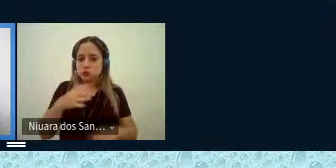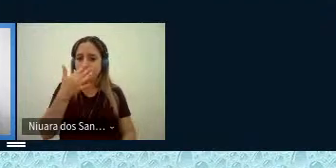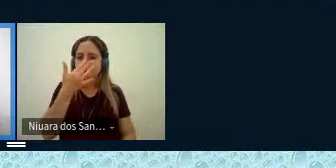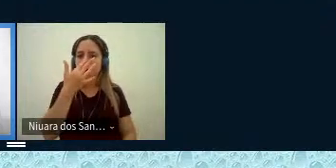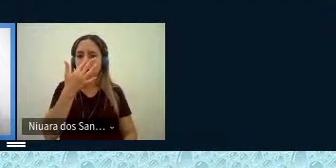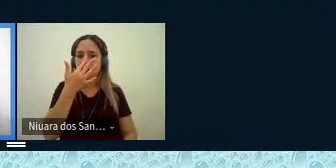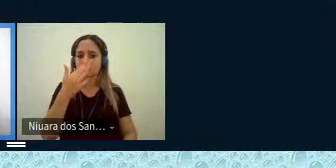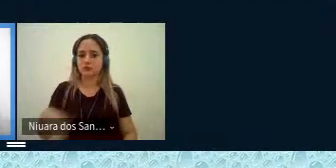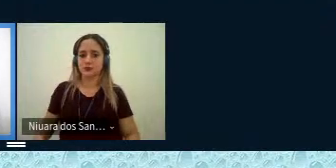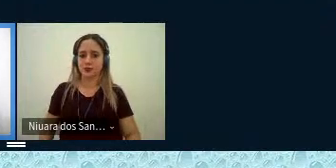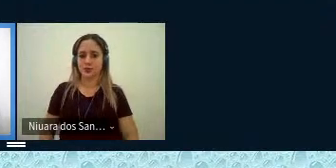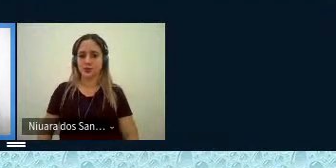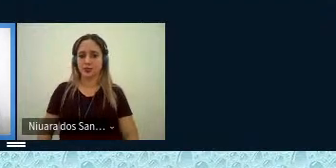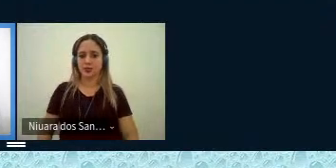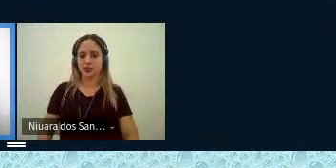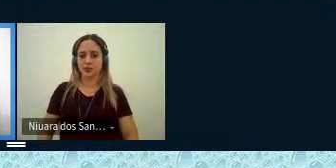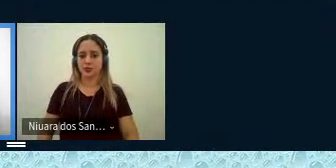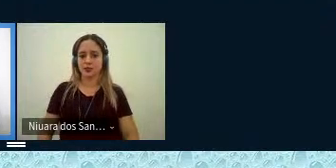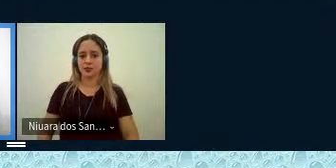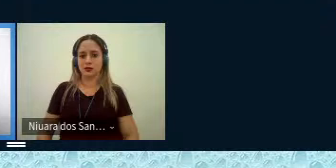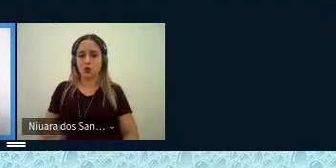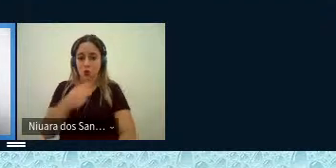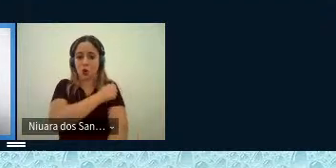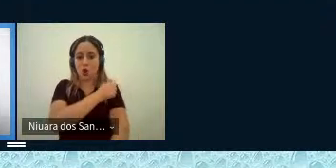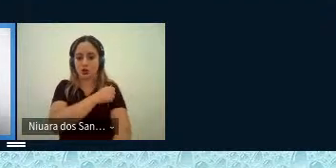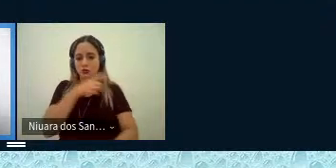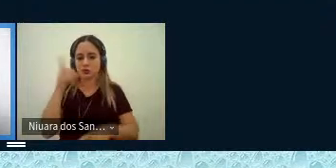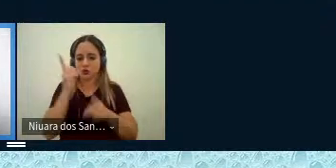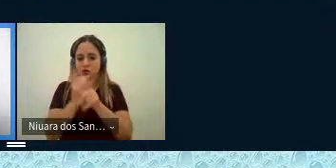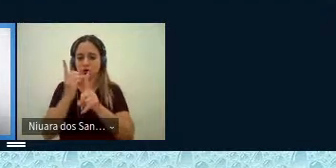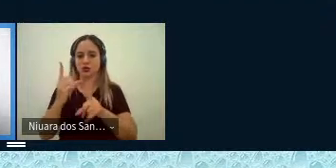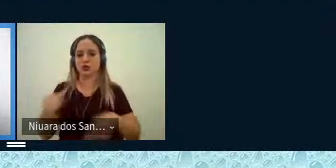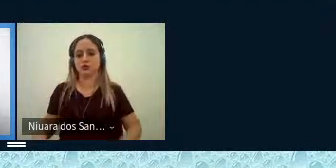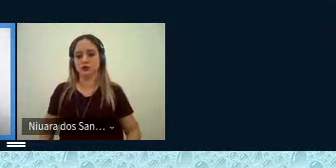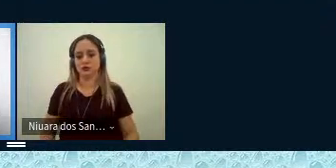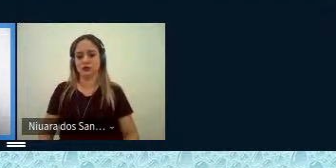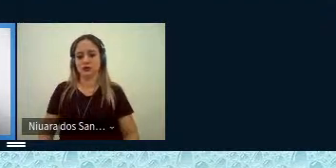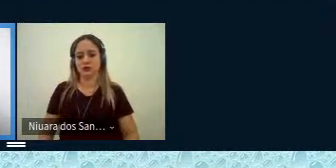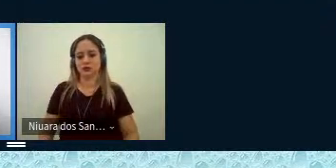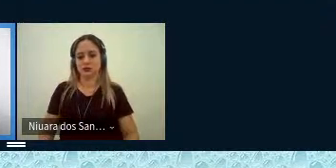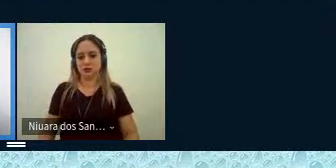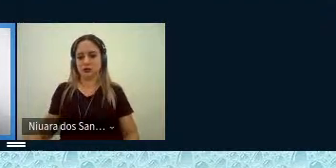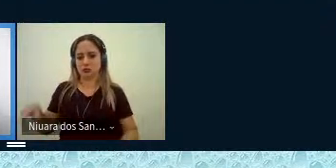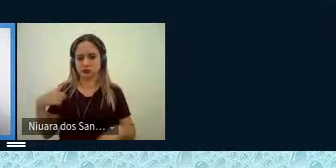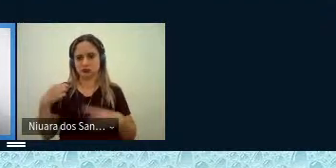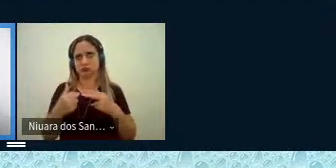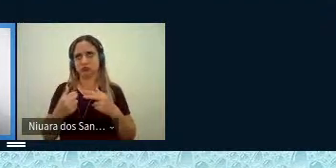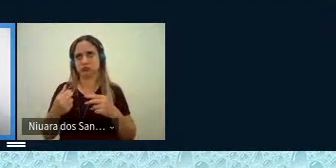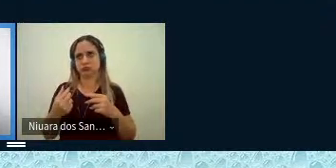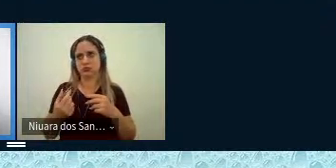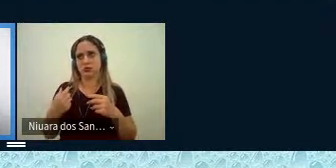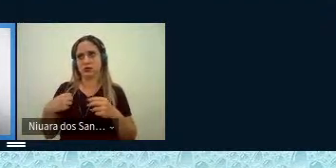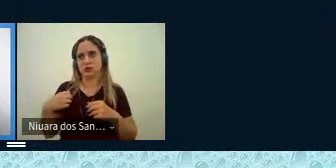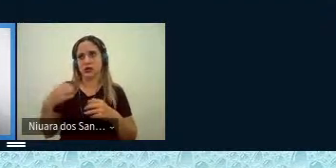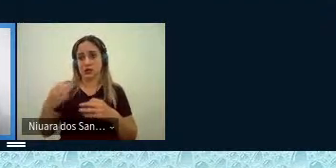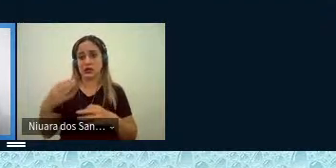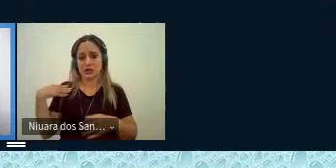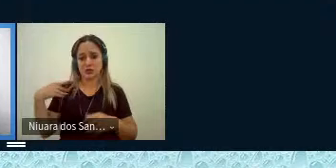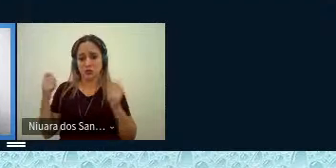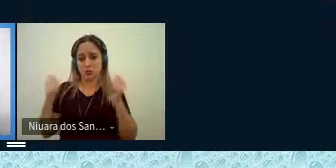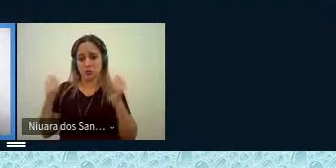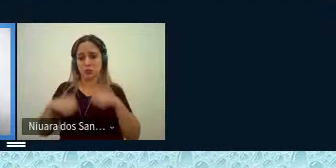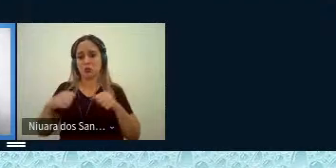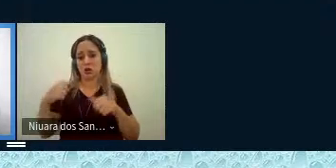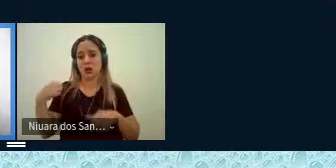as lexias que os alunos detectaram, que dava uma certa estranheza e que impossibilitava a compreensão